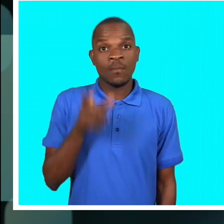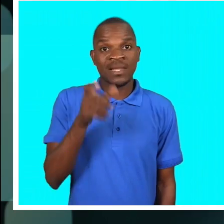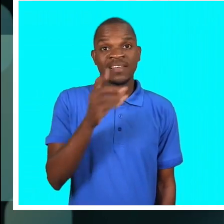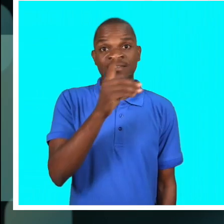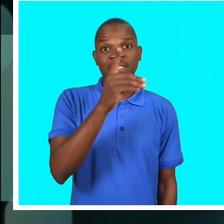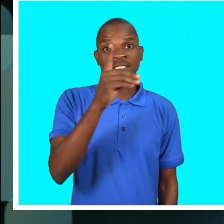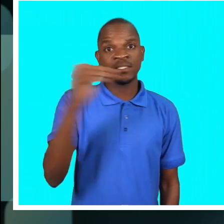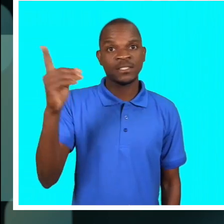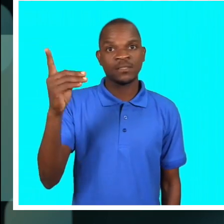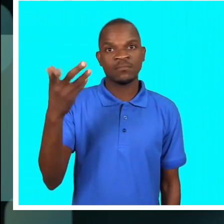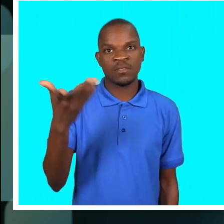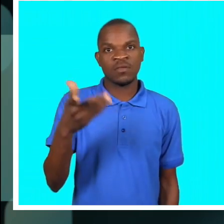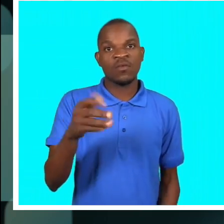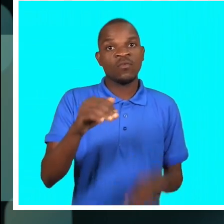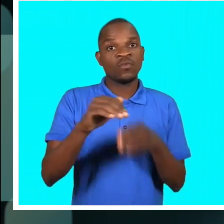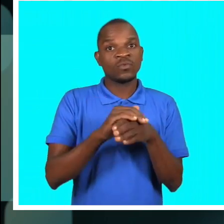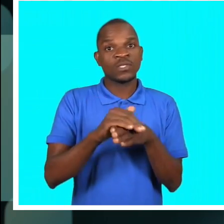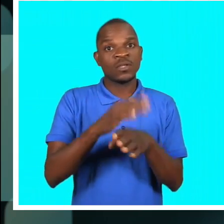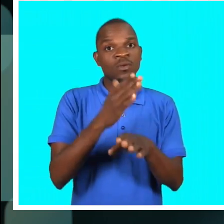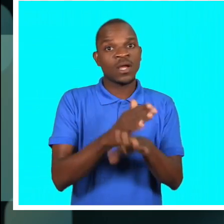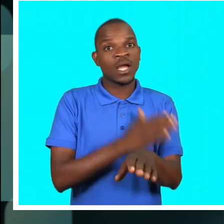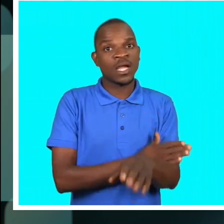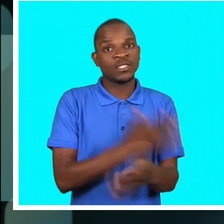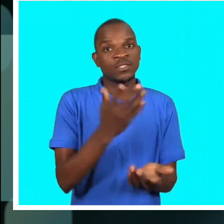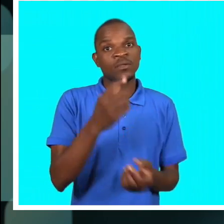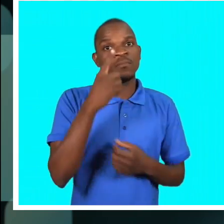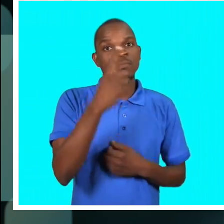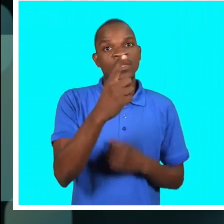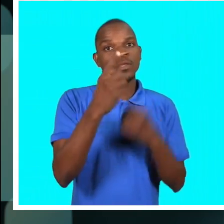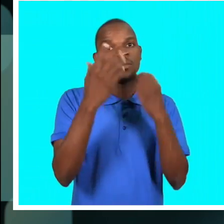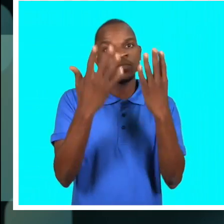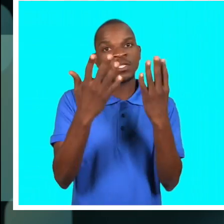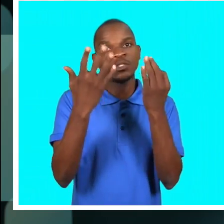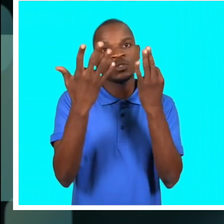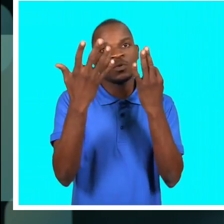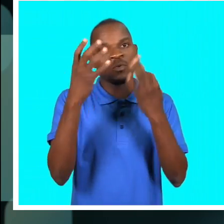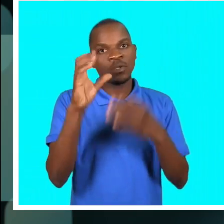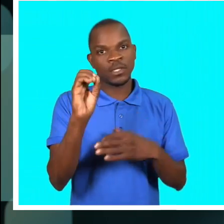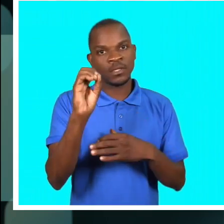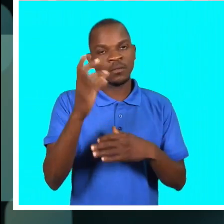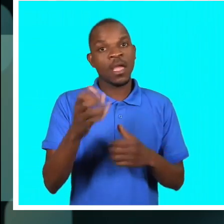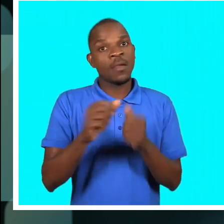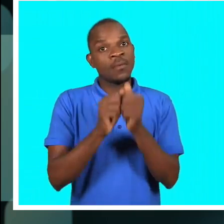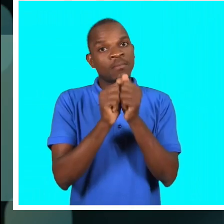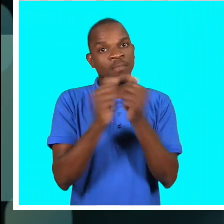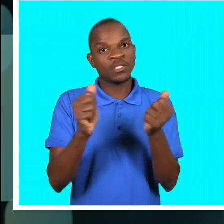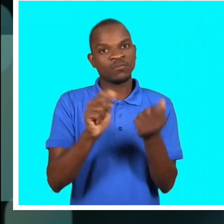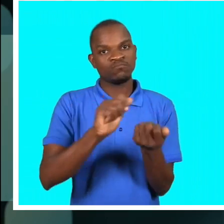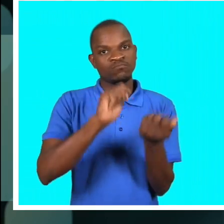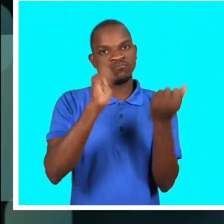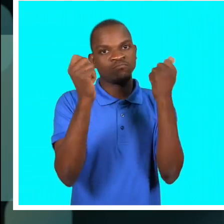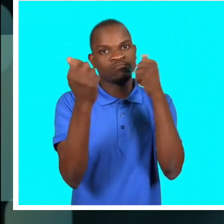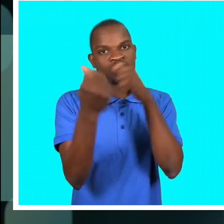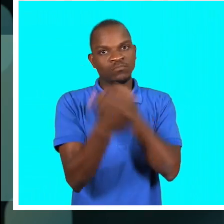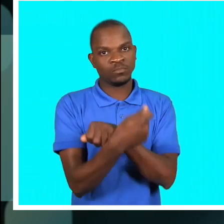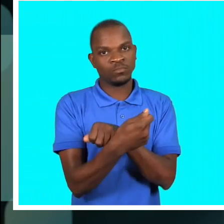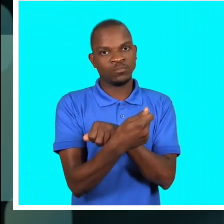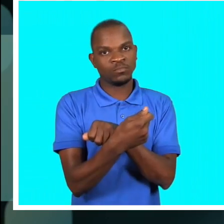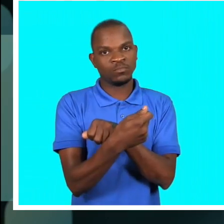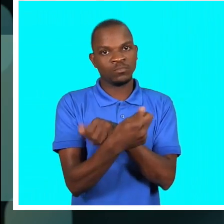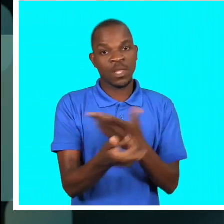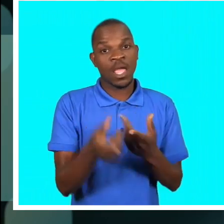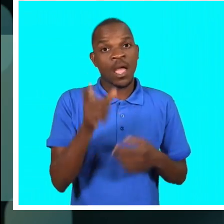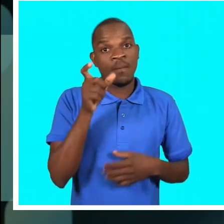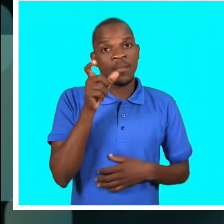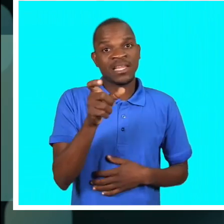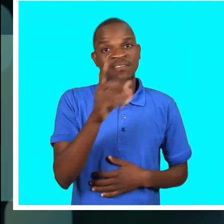assuntos. O termo deficiente foi usado até a década de 80, mas foi revogado.